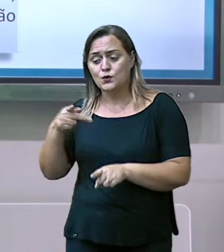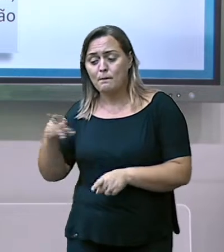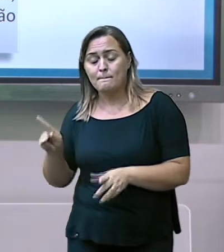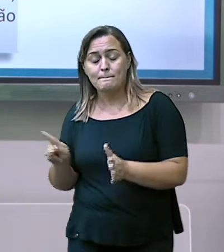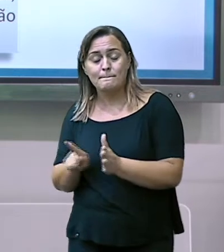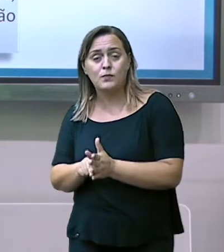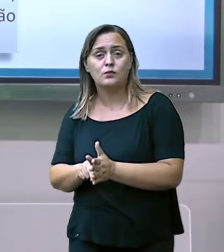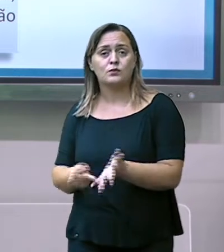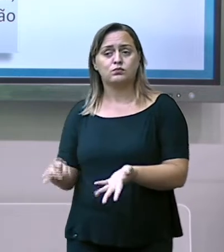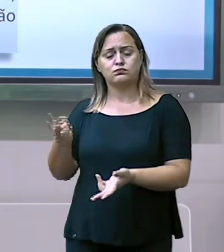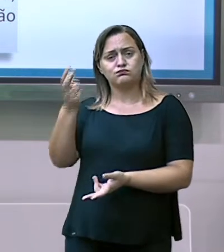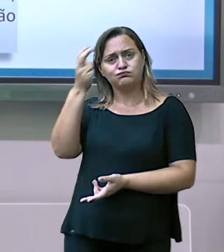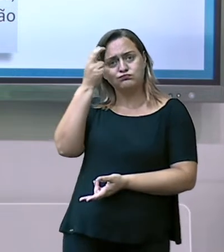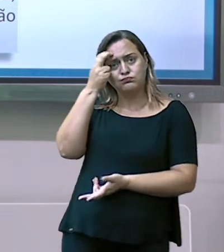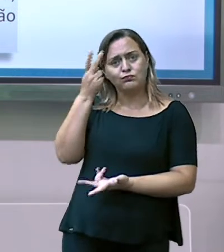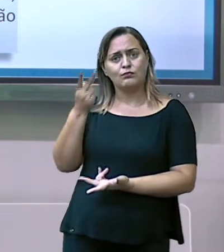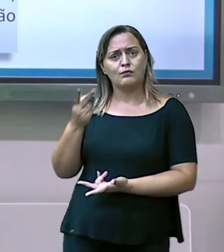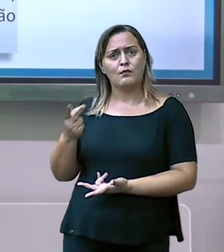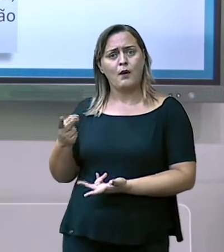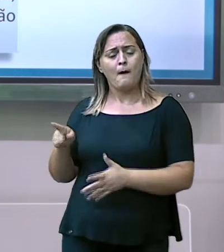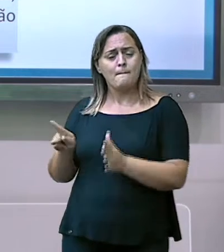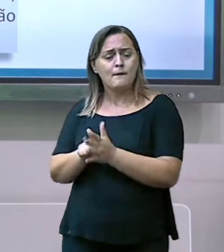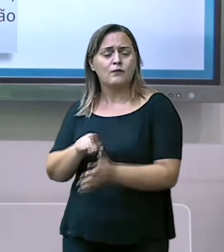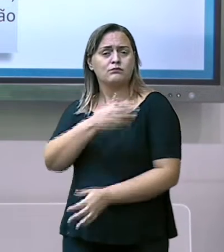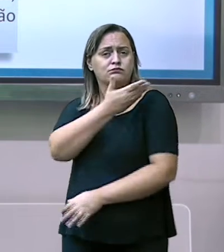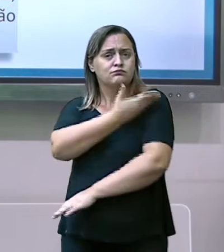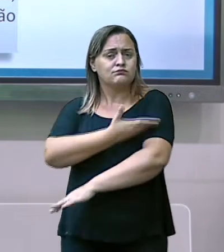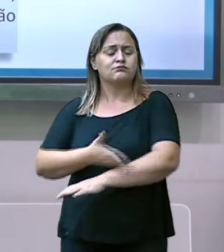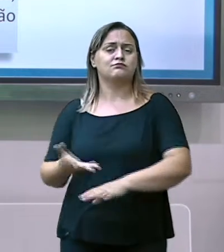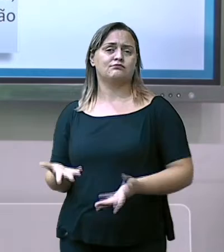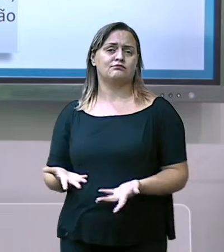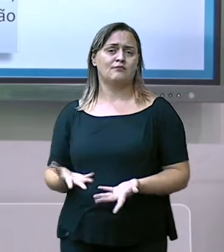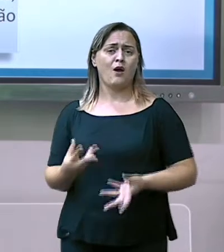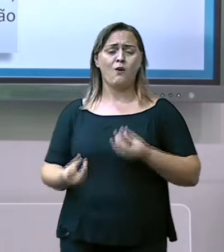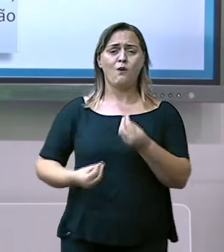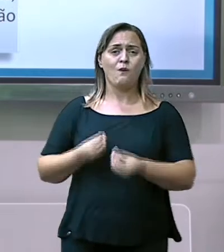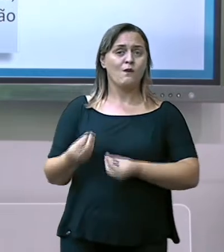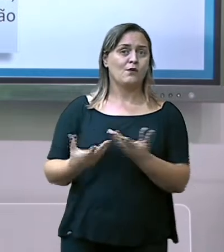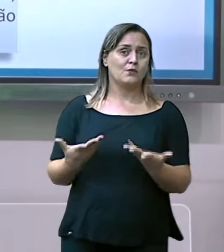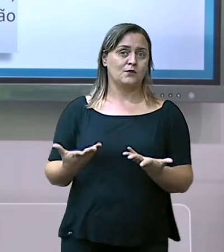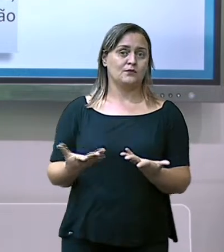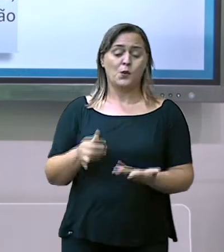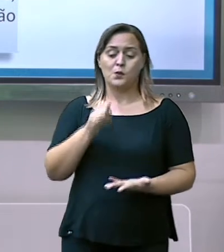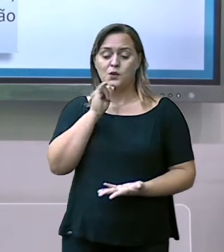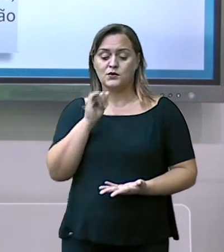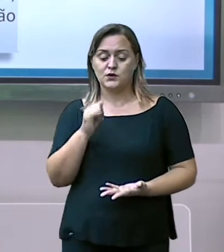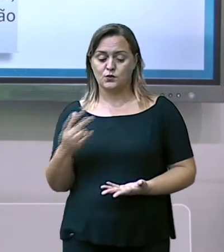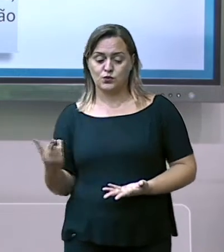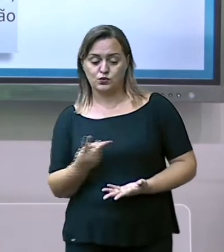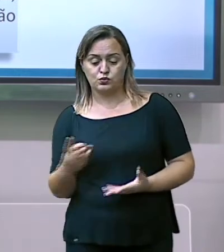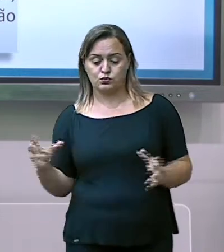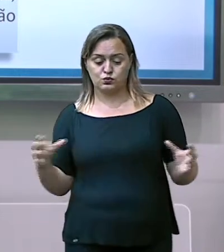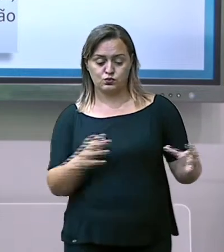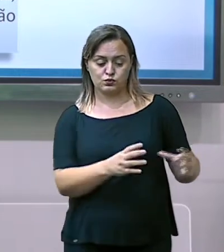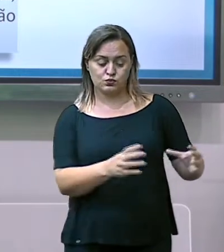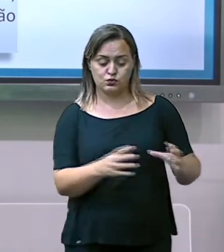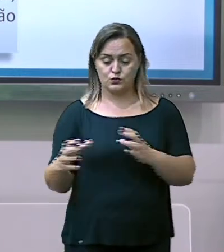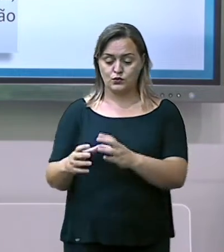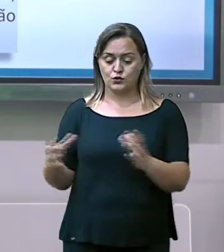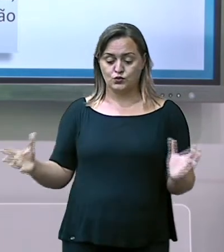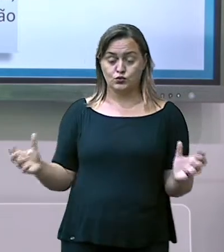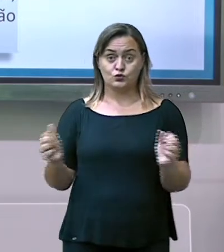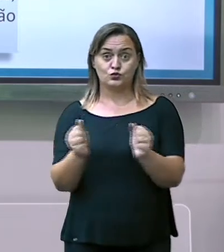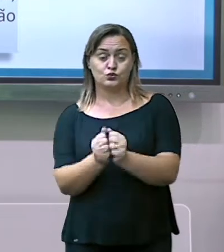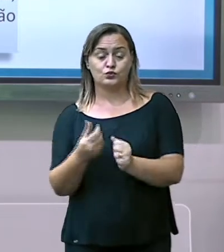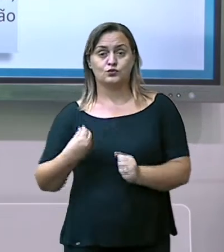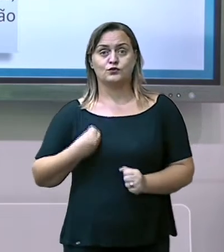Juntar esses dois, colocar para viver sobre o mesmo, a mesma regra, as mesmas leis,